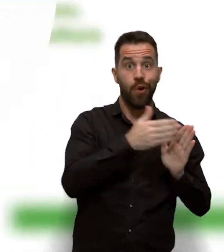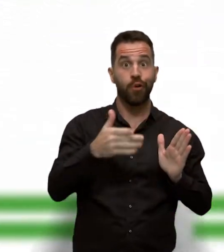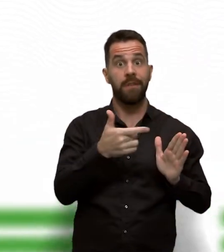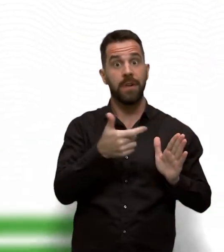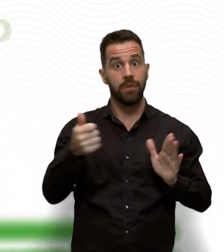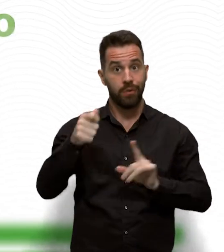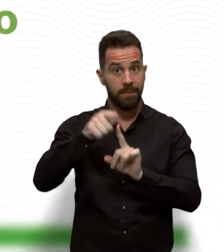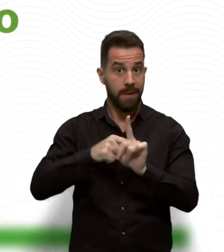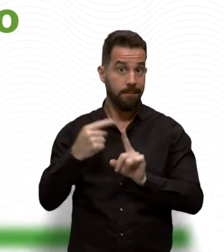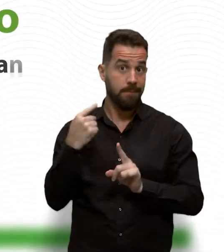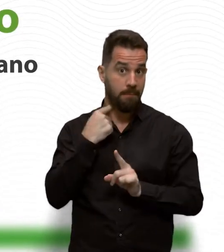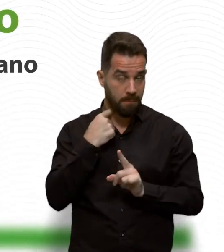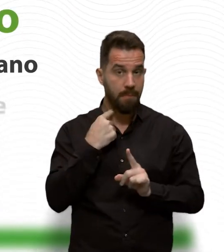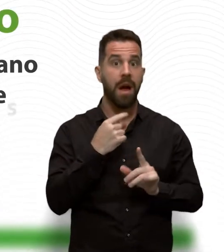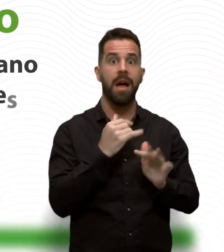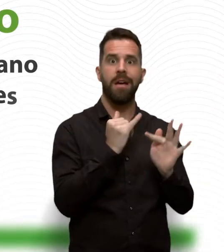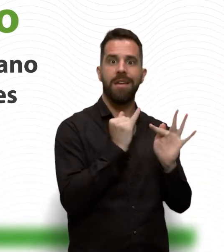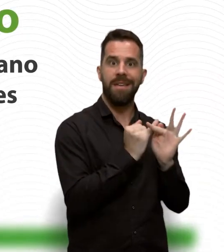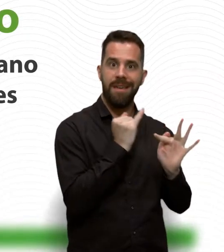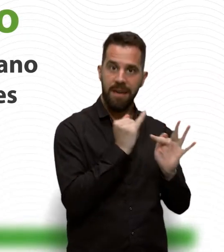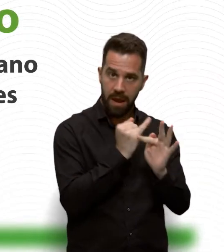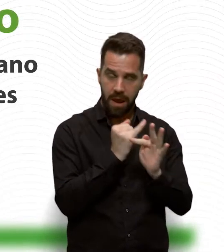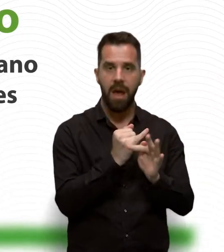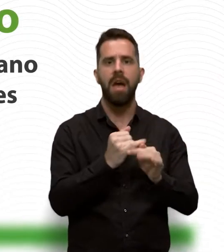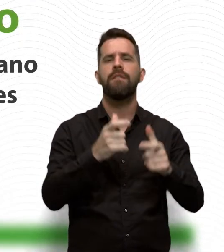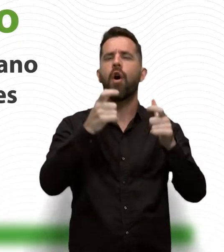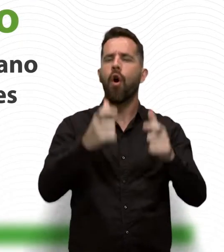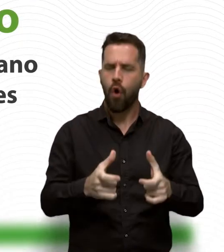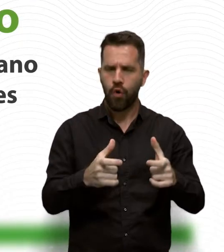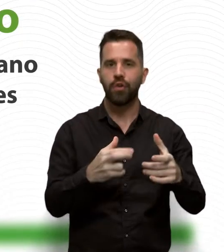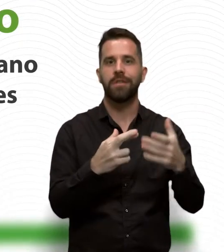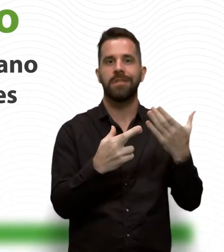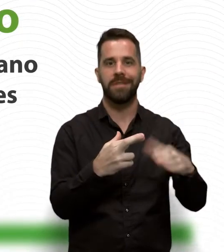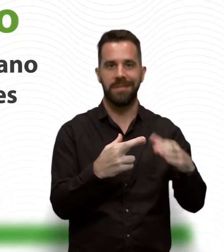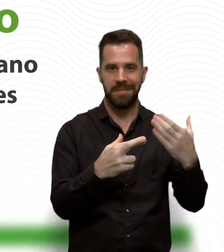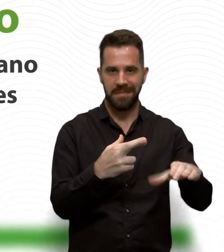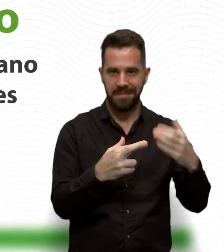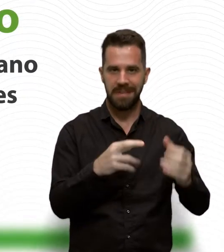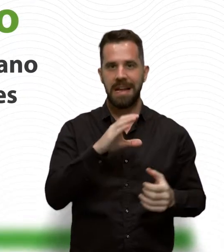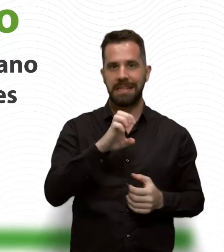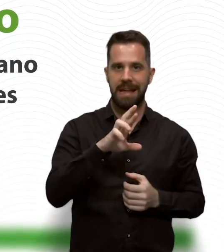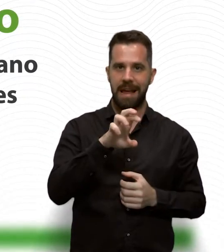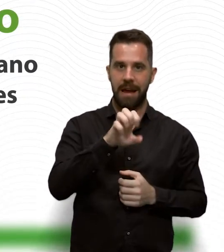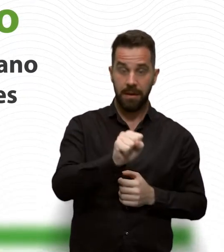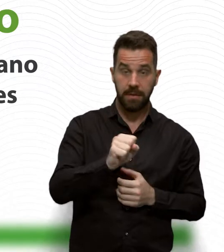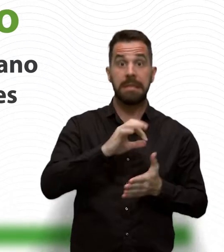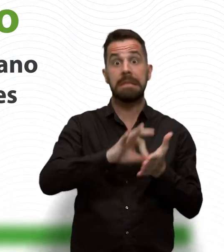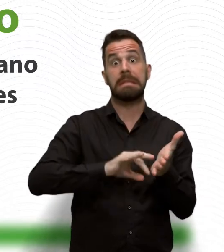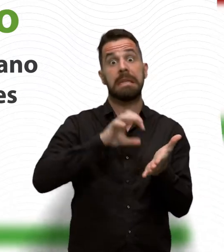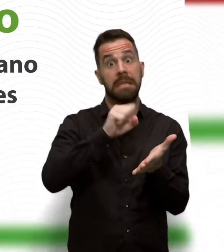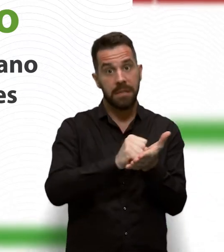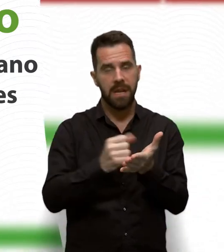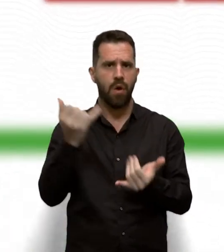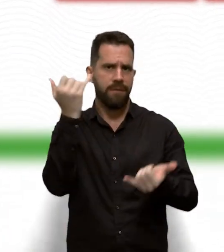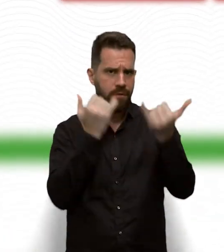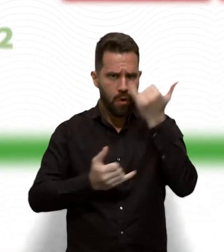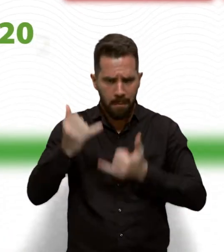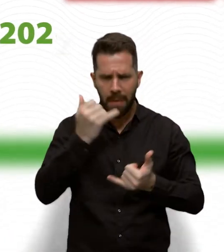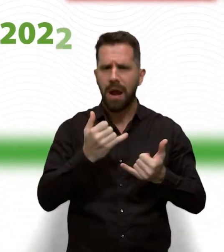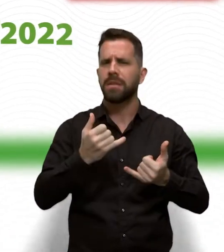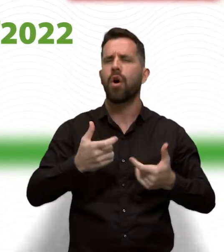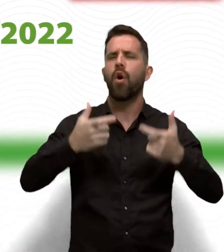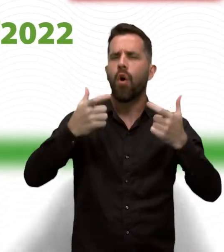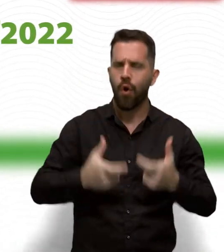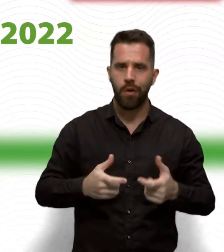18 a 21 de maio, no Instituto Federal Goiano, Campo Seres. Inscrições e mais informações